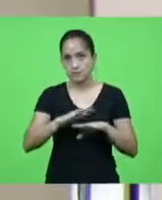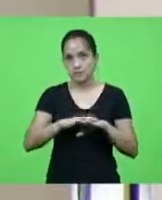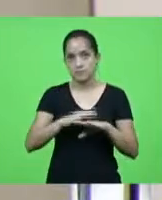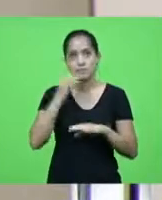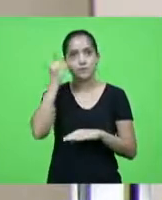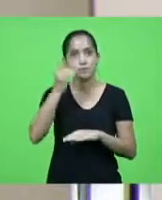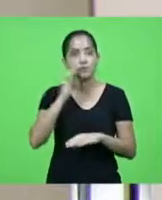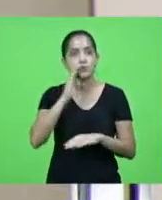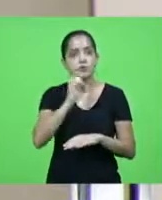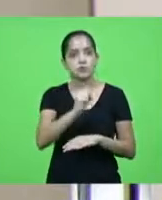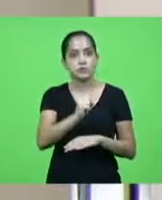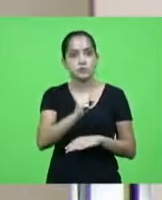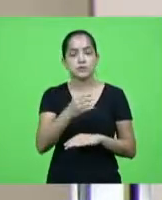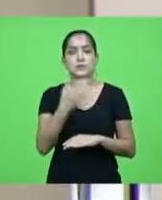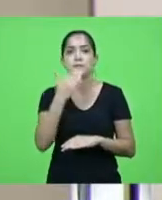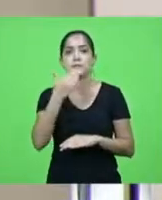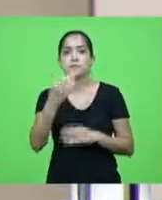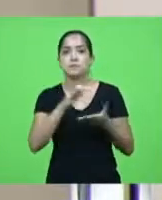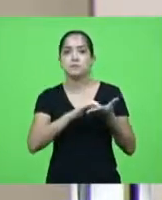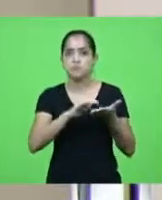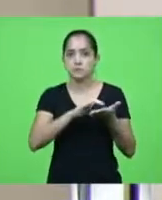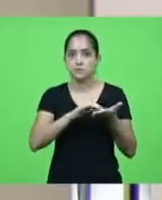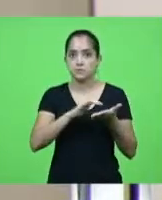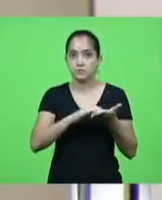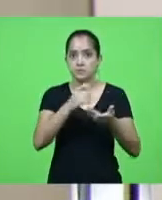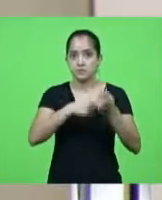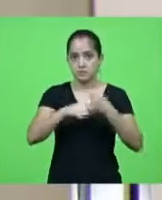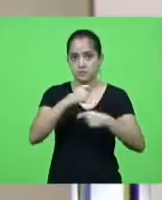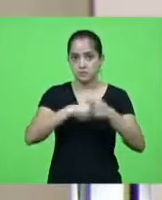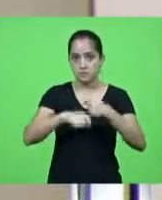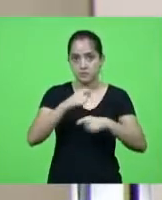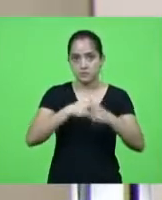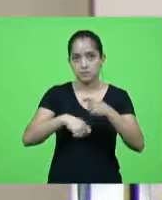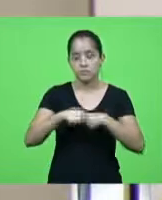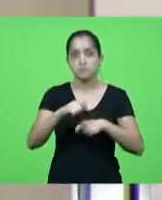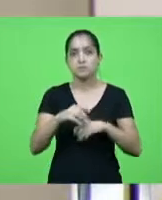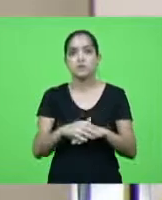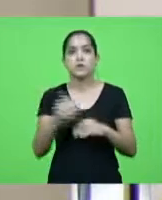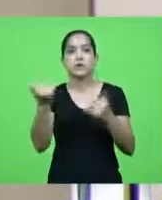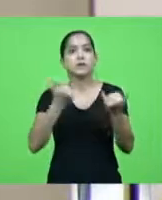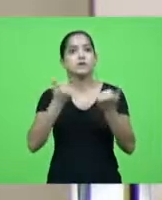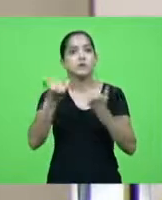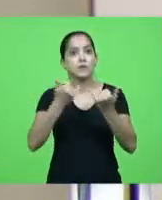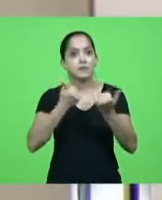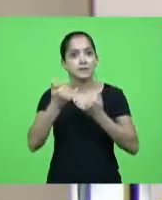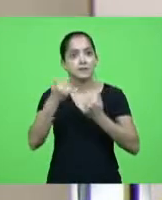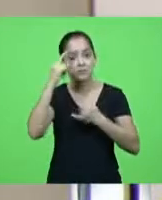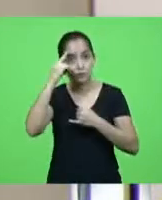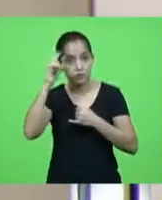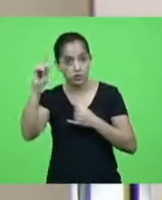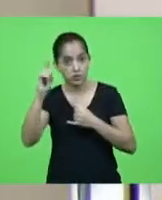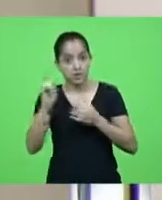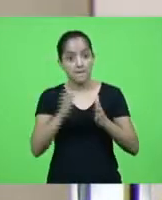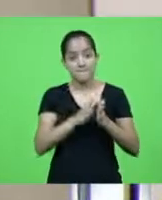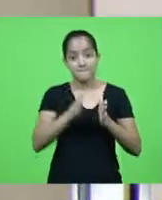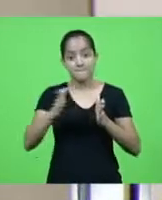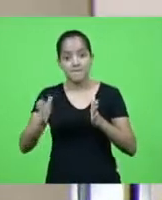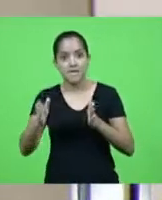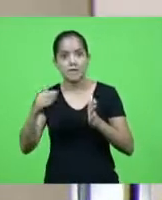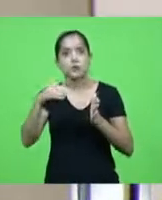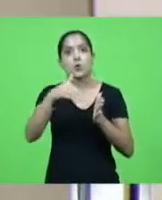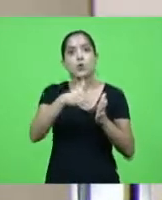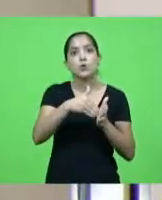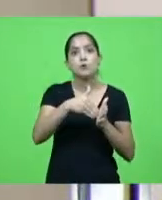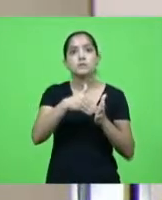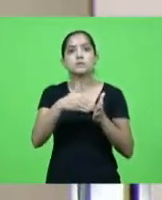Bruno Souza, solicitando ao secretário de Estado da Administração informações acerca da data, prazo ou limite que